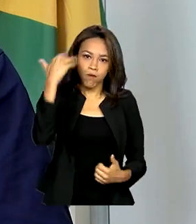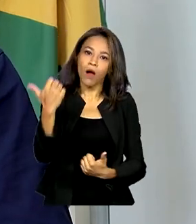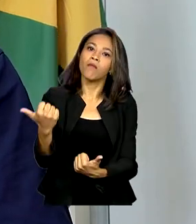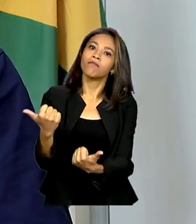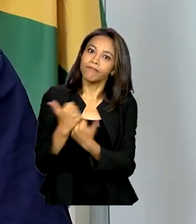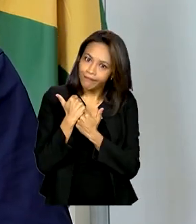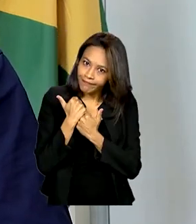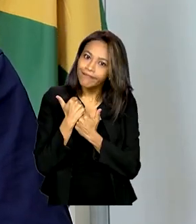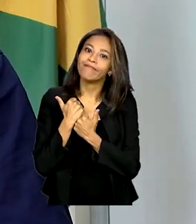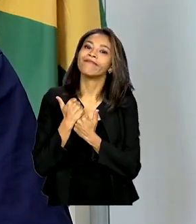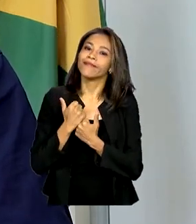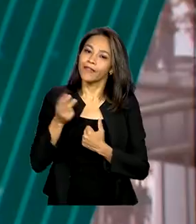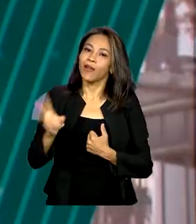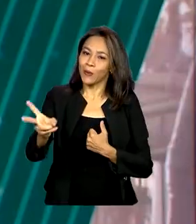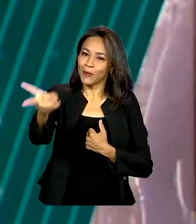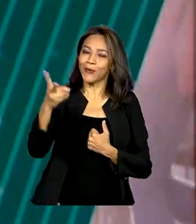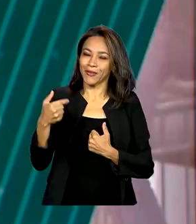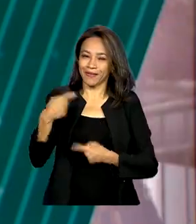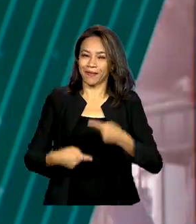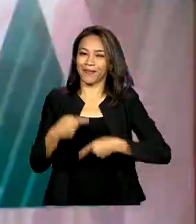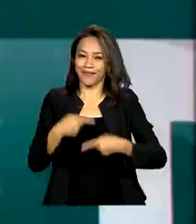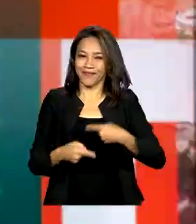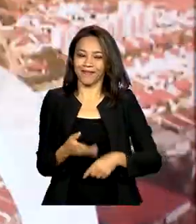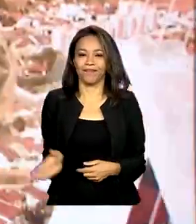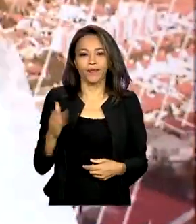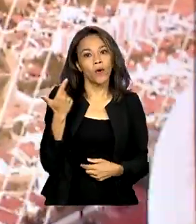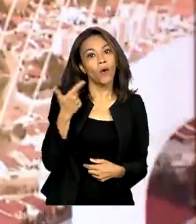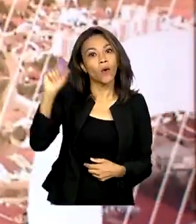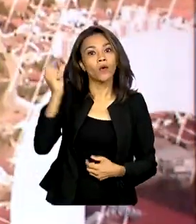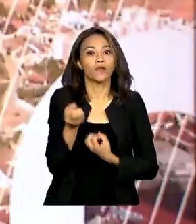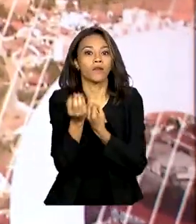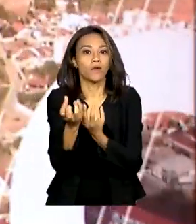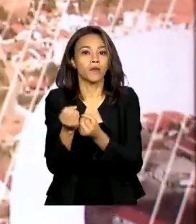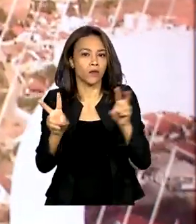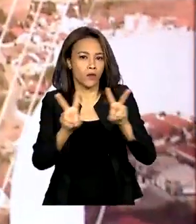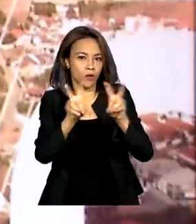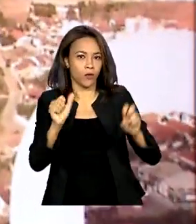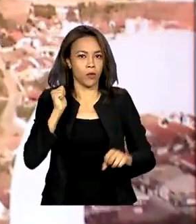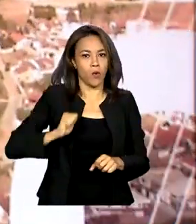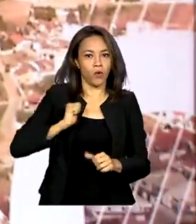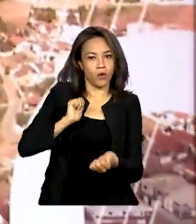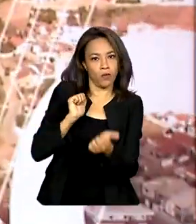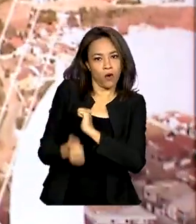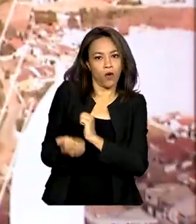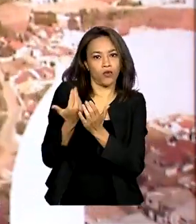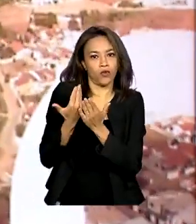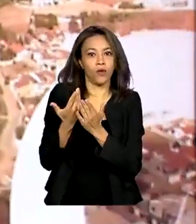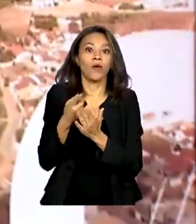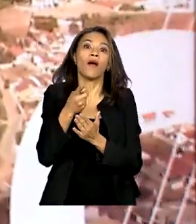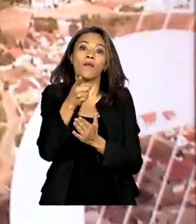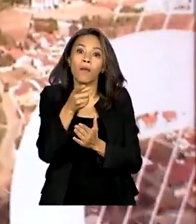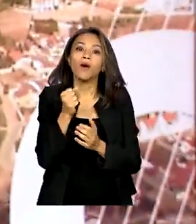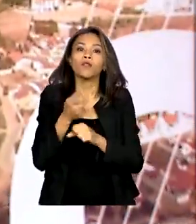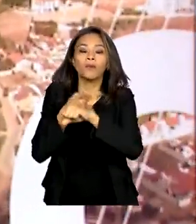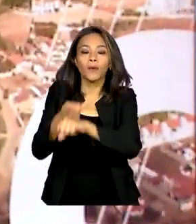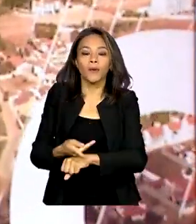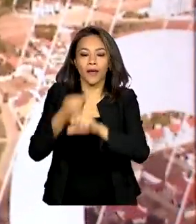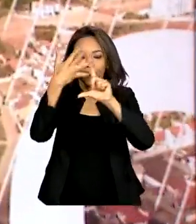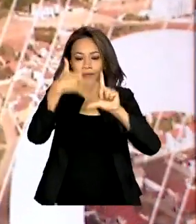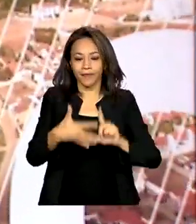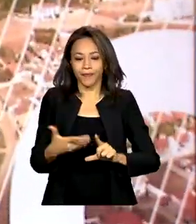pretende manter. Outras informações sobre o Bolsa Atleta você encontra no site, que aparece aí